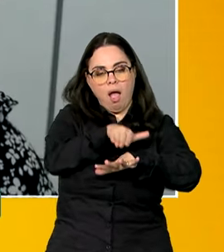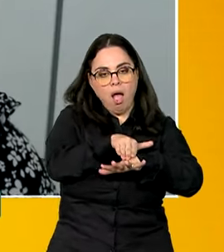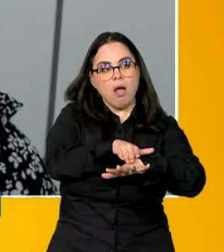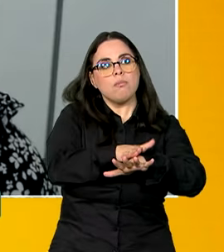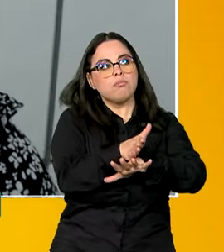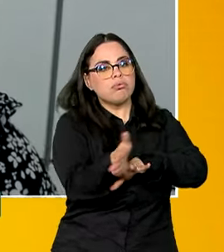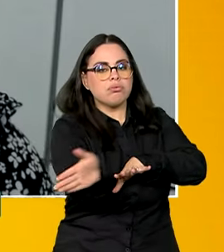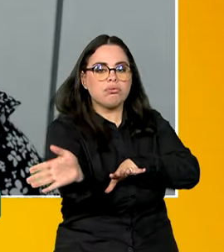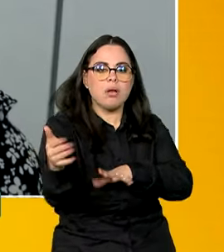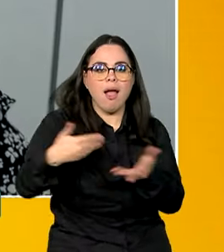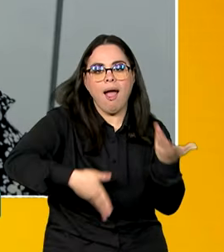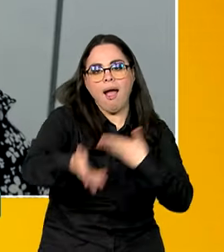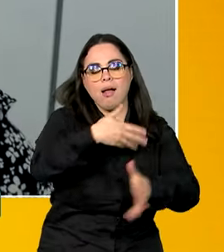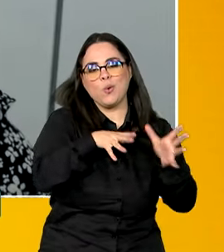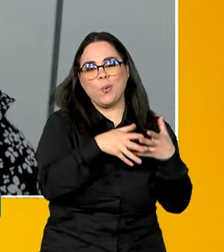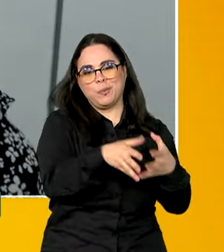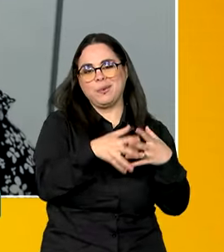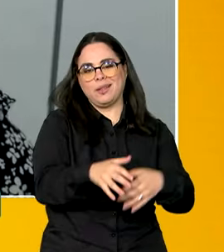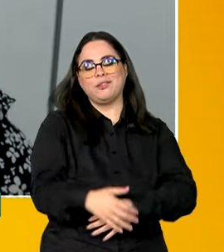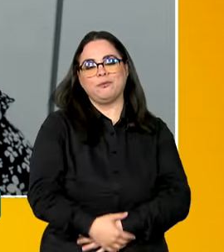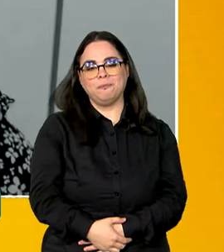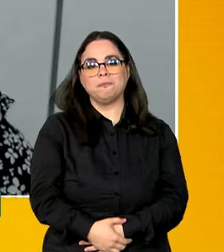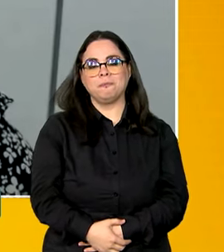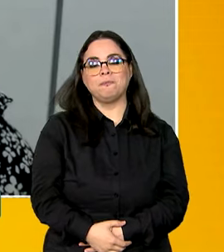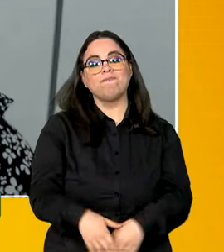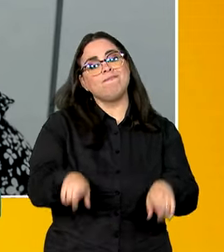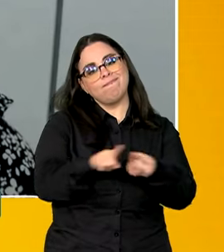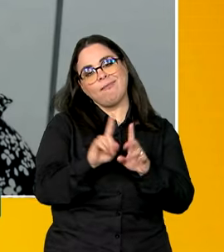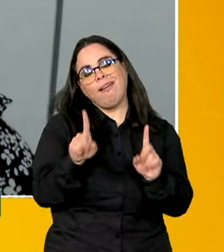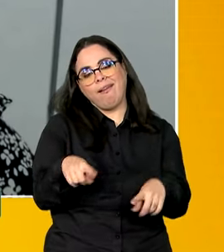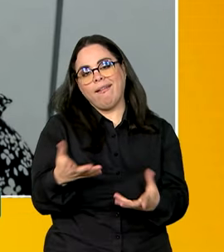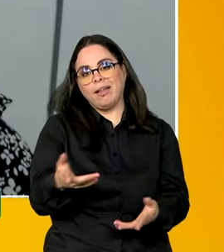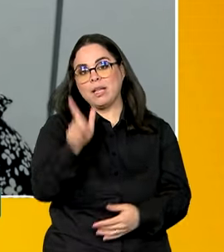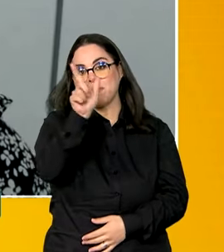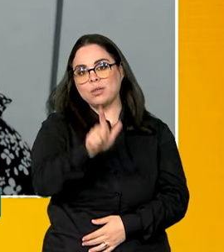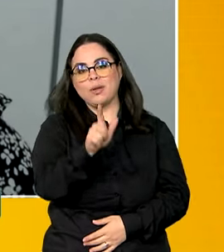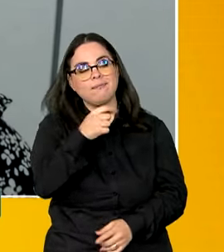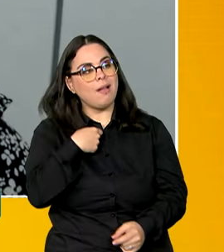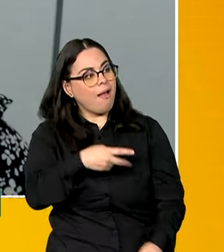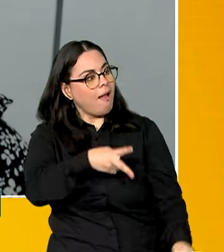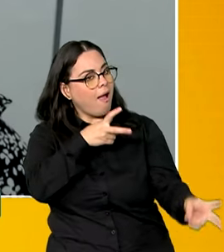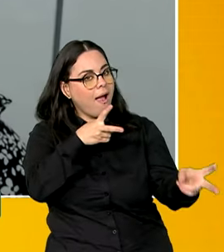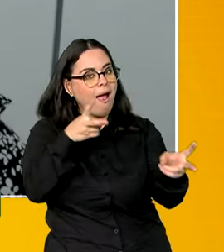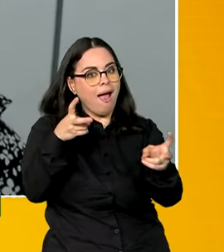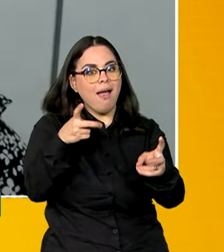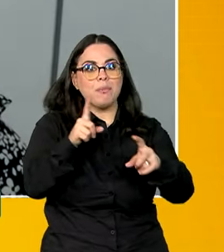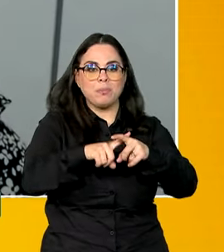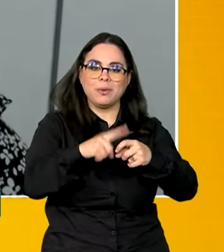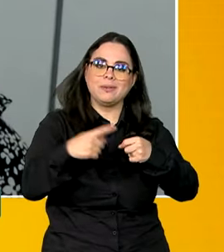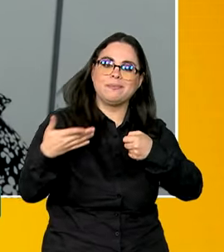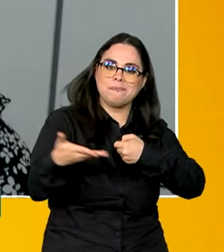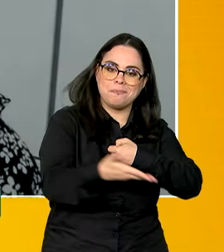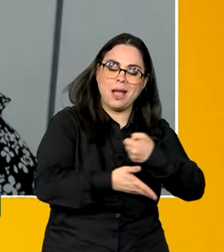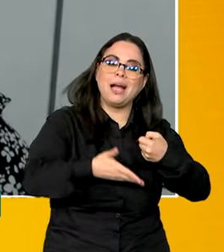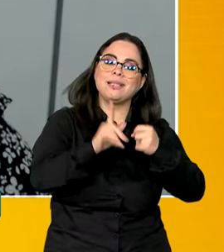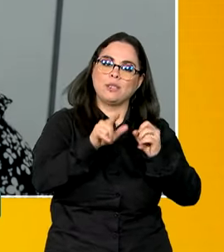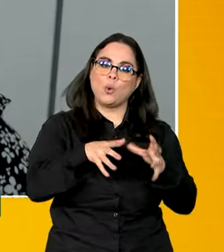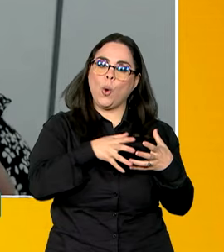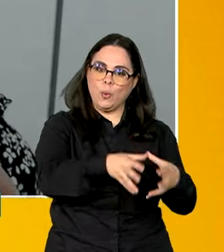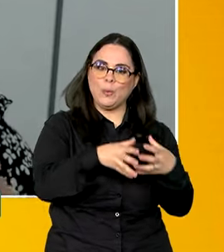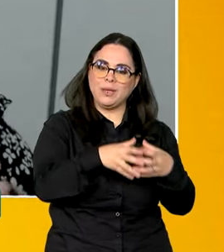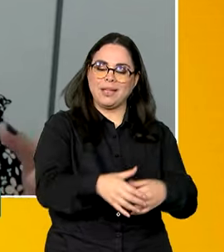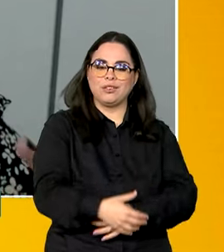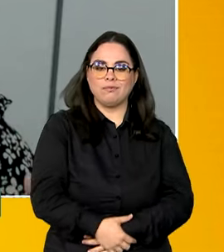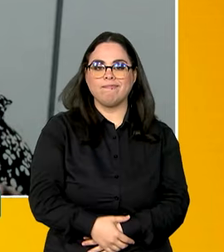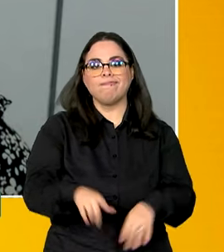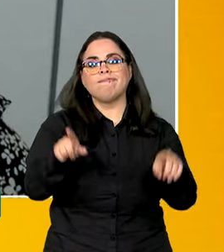No campo comunitário. E é isso, né? As pessoas se reconhecem, porque ela é de base comunitária, né? E